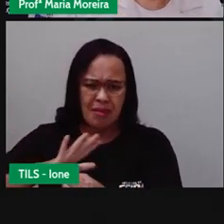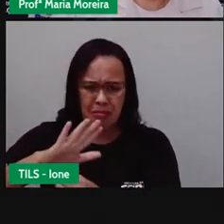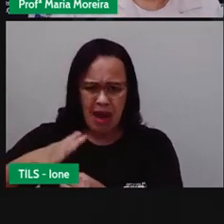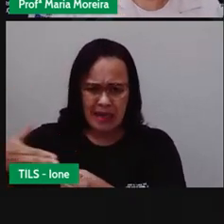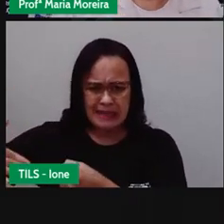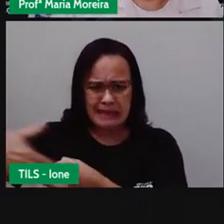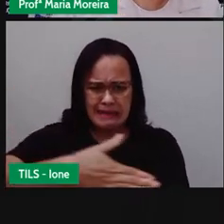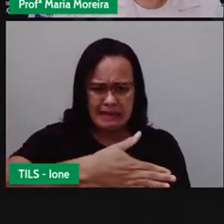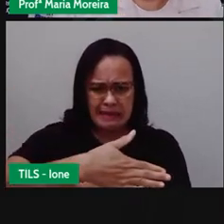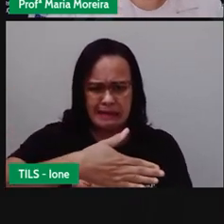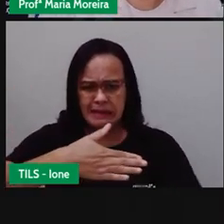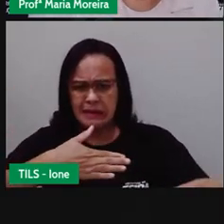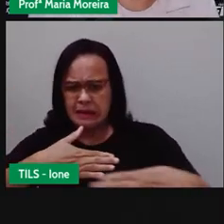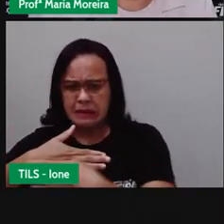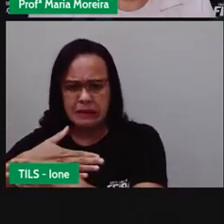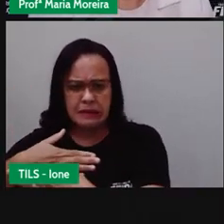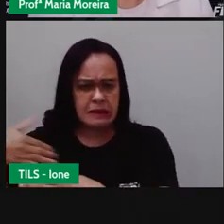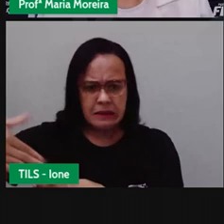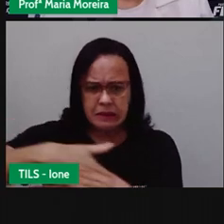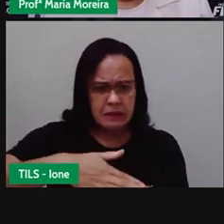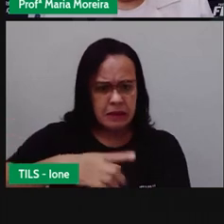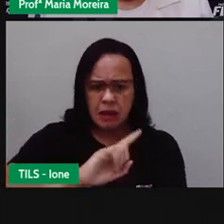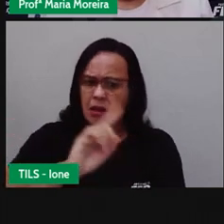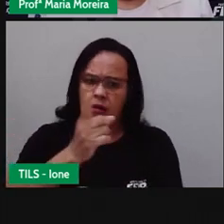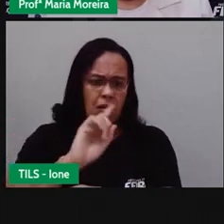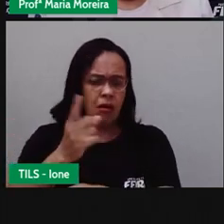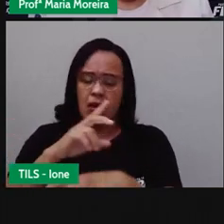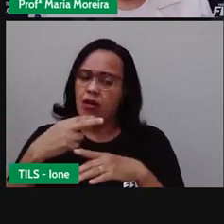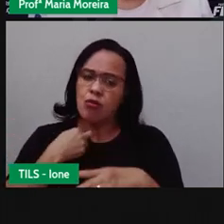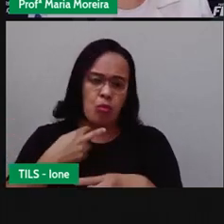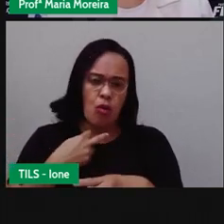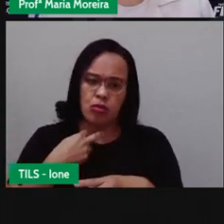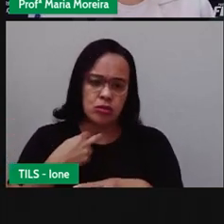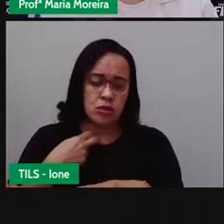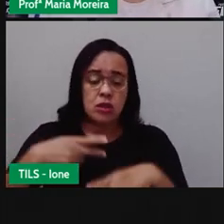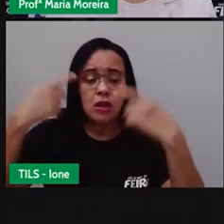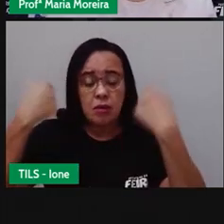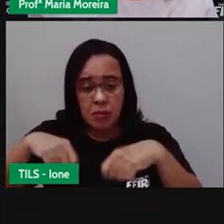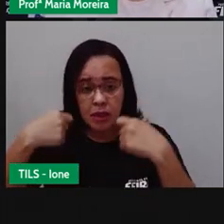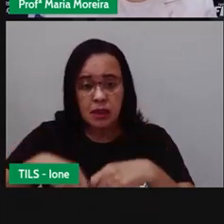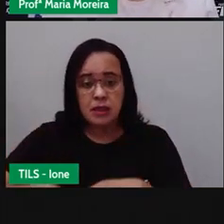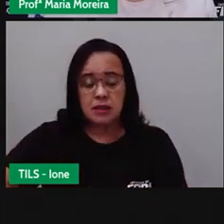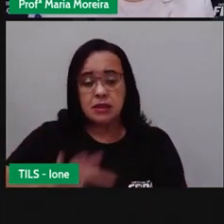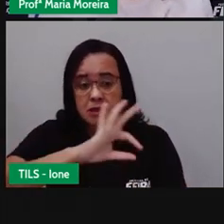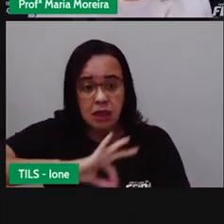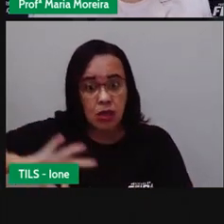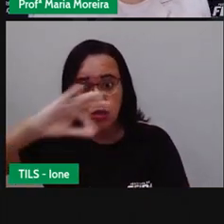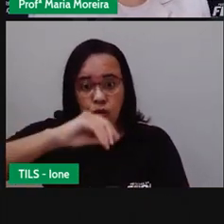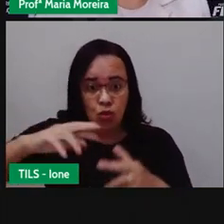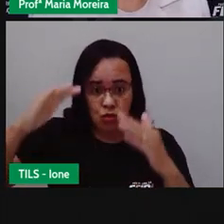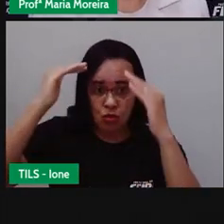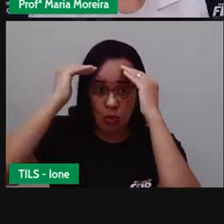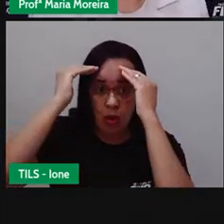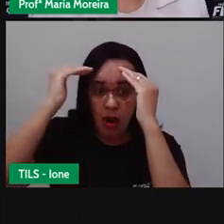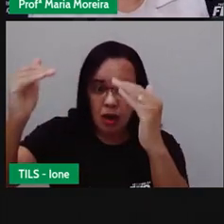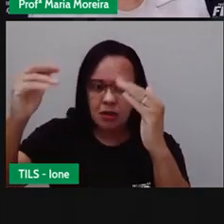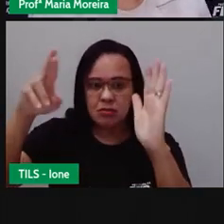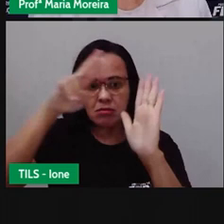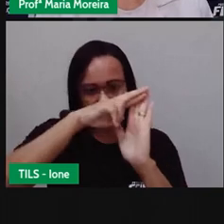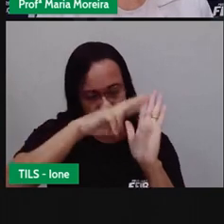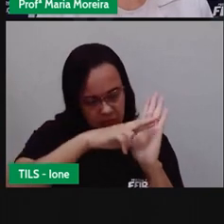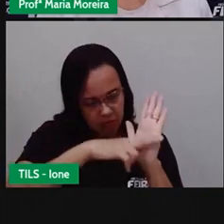pode estar no lugar dos carros, já que existe uma ciclovia. Certo? Então, todo mundo tem que respeitar aí as regras, tá?